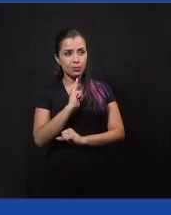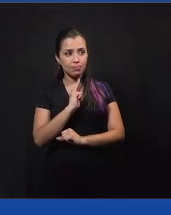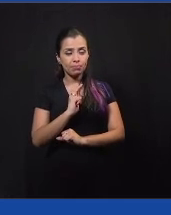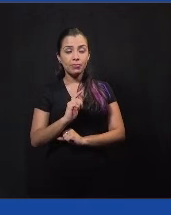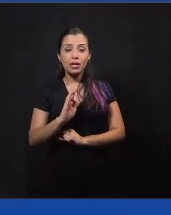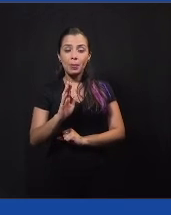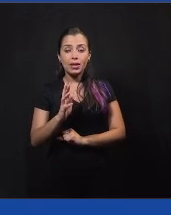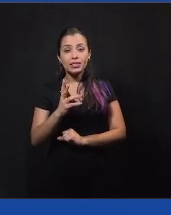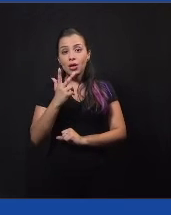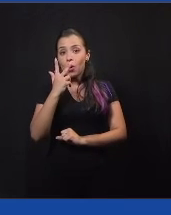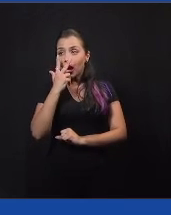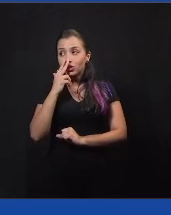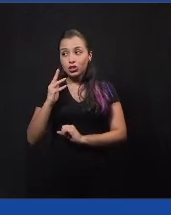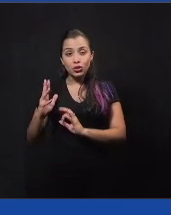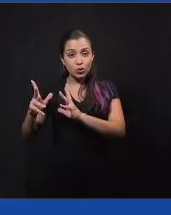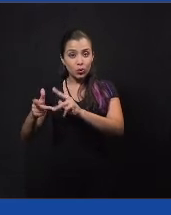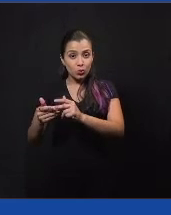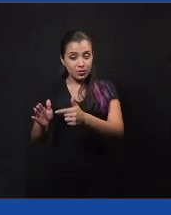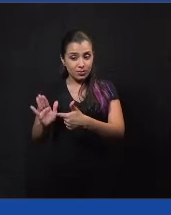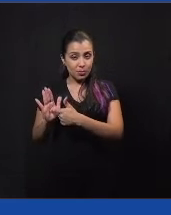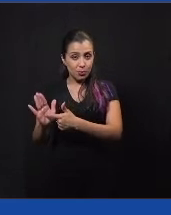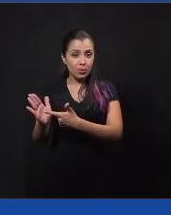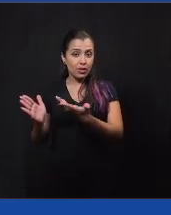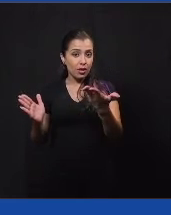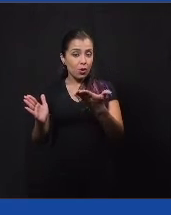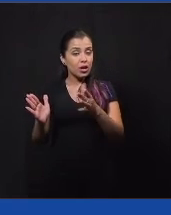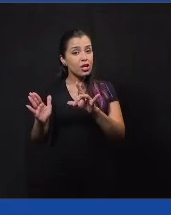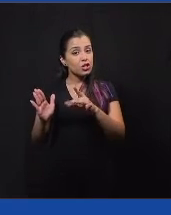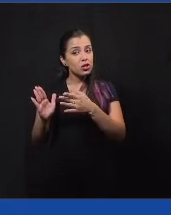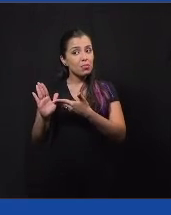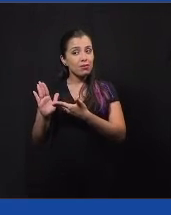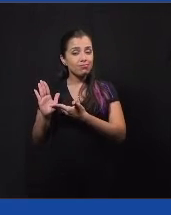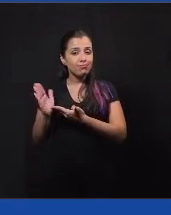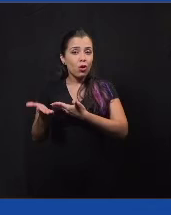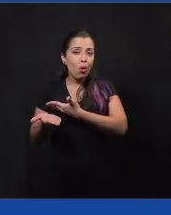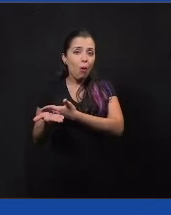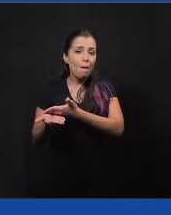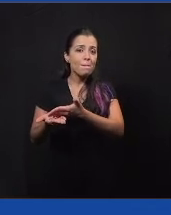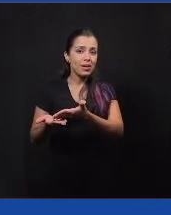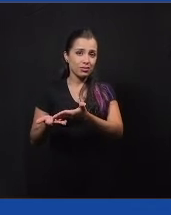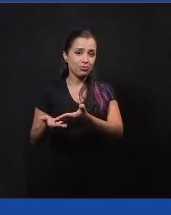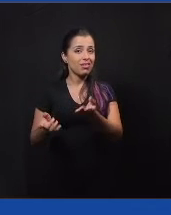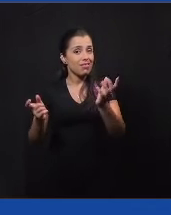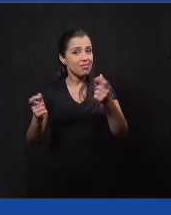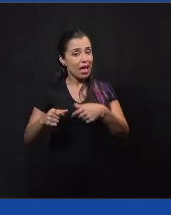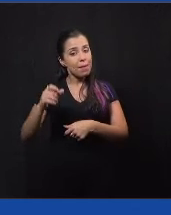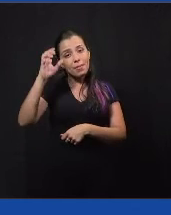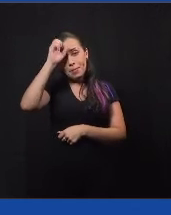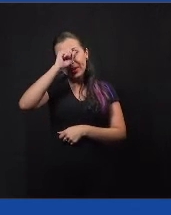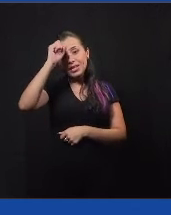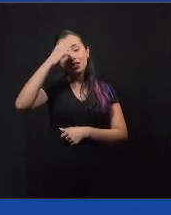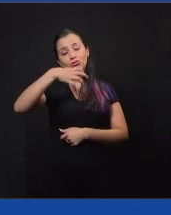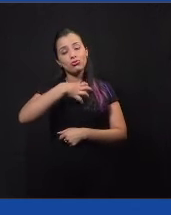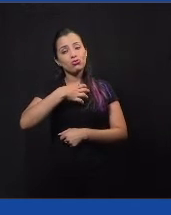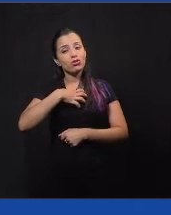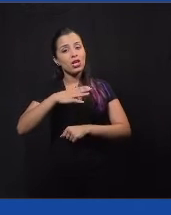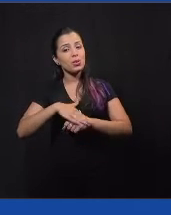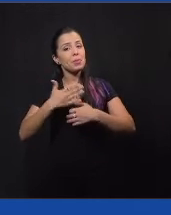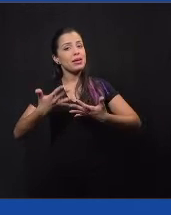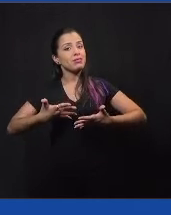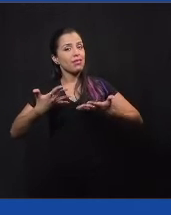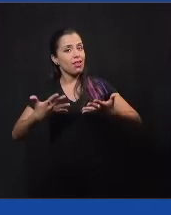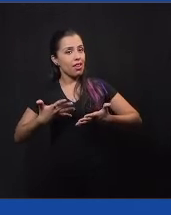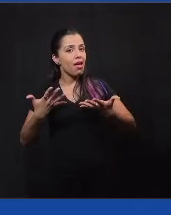start, né, eu acho que é uma forma de mostrar para as pessoas que dá para aprender isso de uma forma mais leve, de uma forma mais divertida, que não seja tão